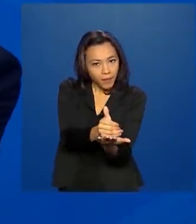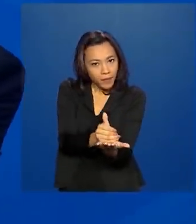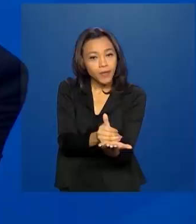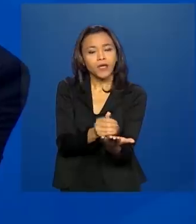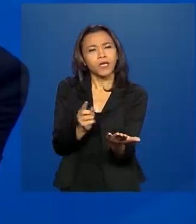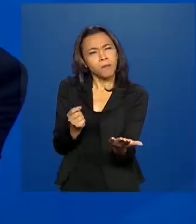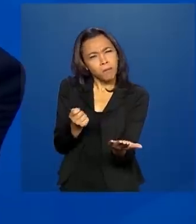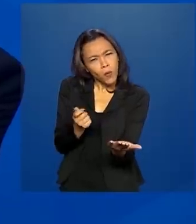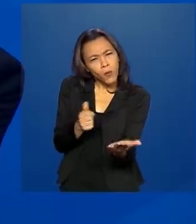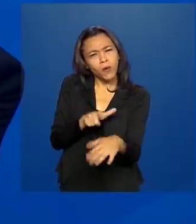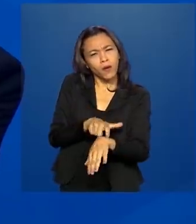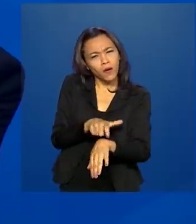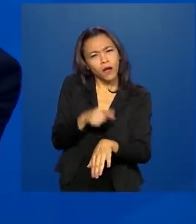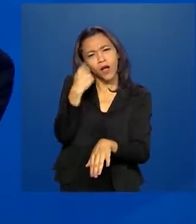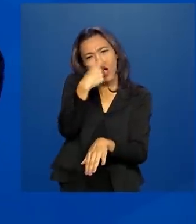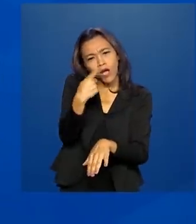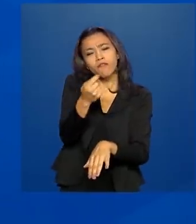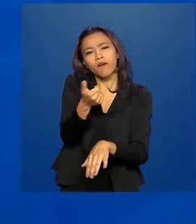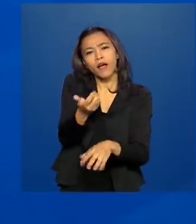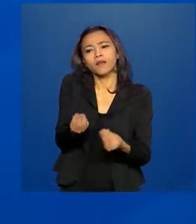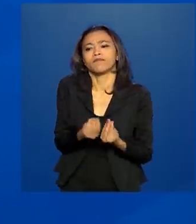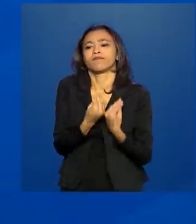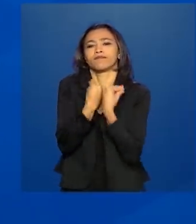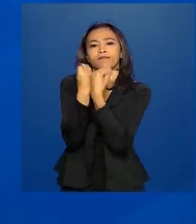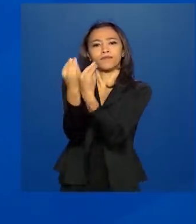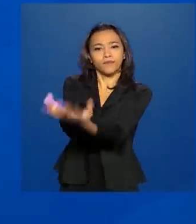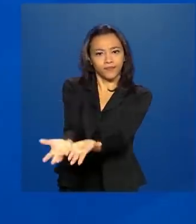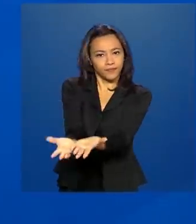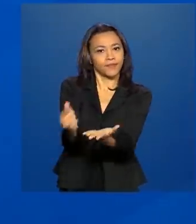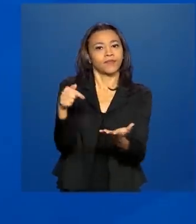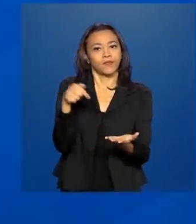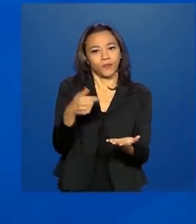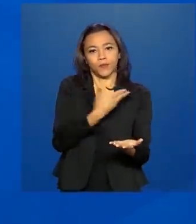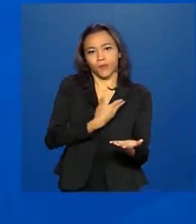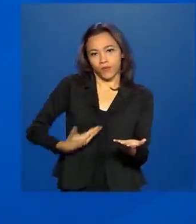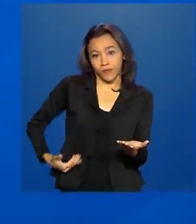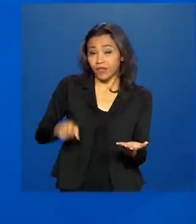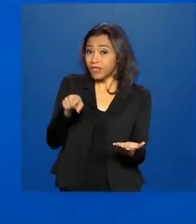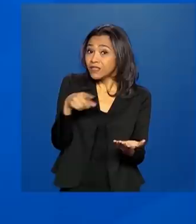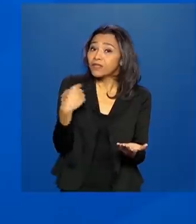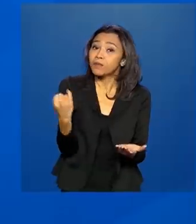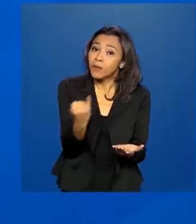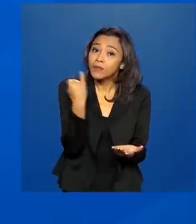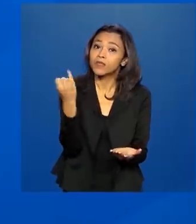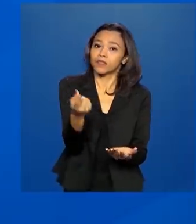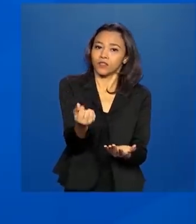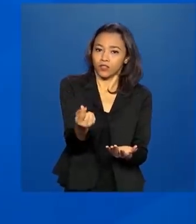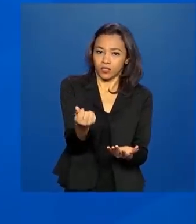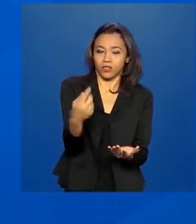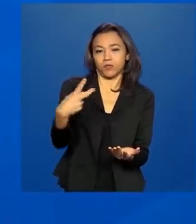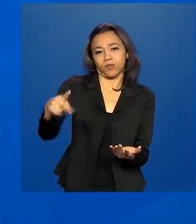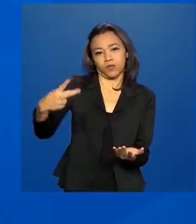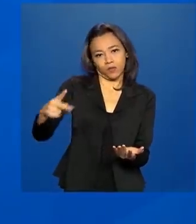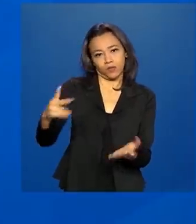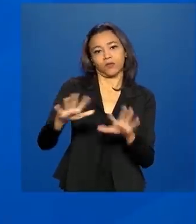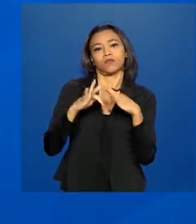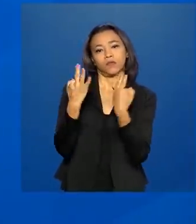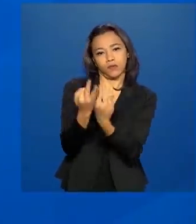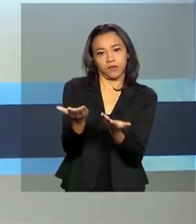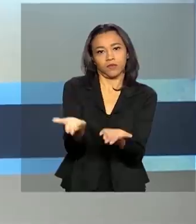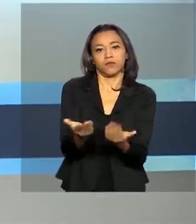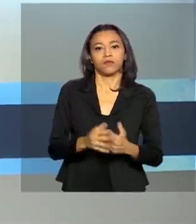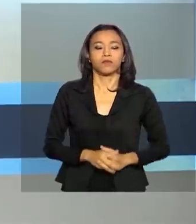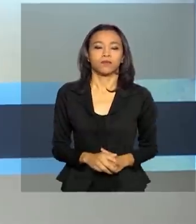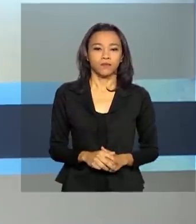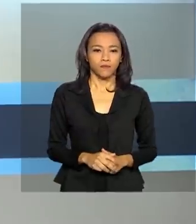poucas horas ela vai poder receber esse recurso que é tão importante para a sua manutenção e manutenção das suas famílias.